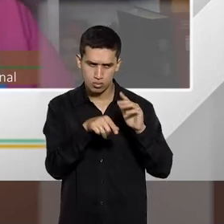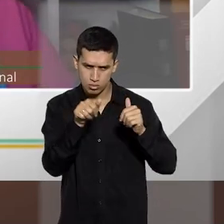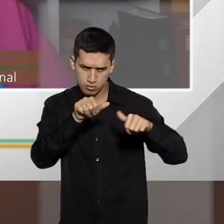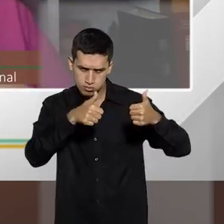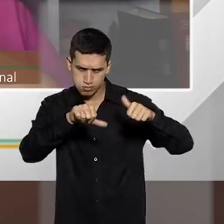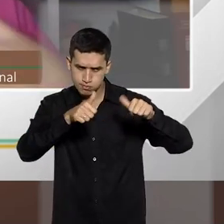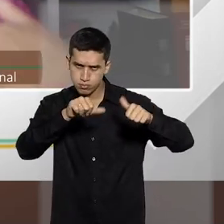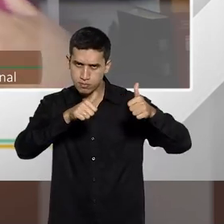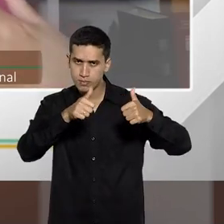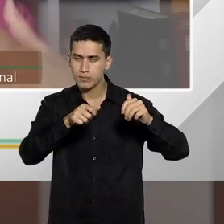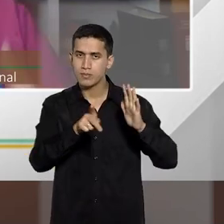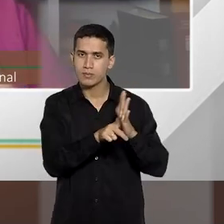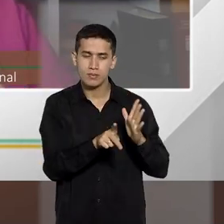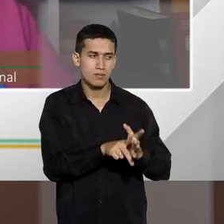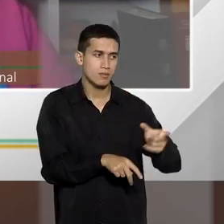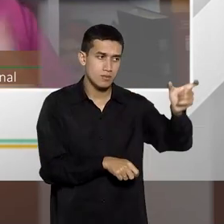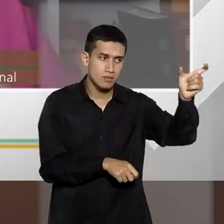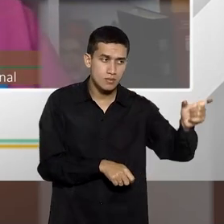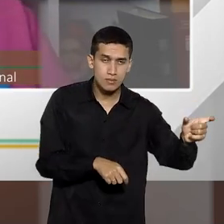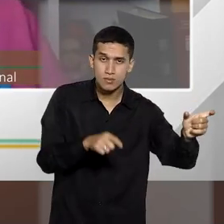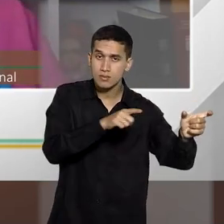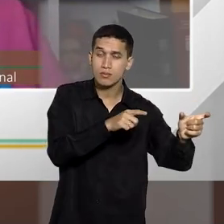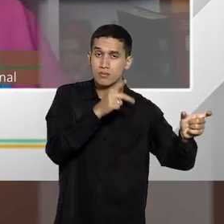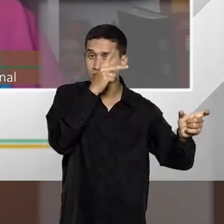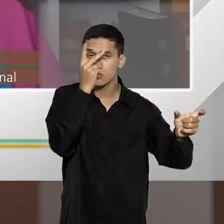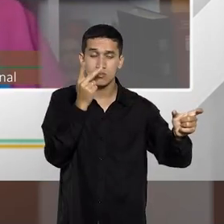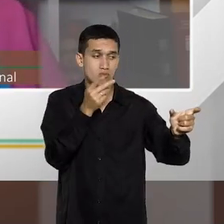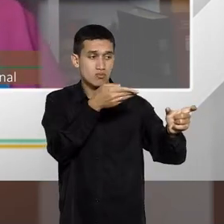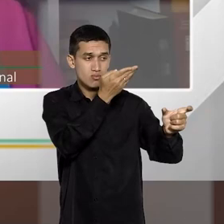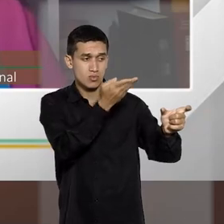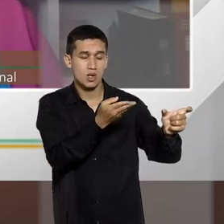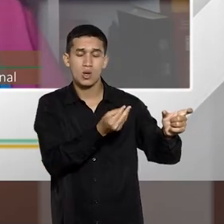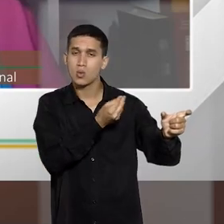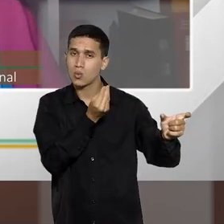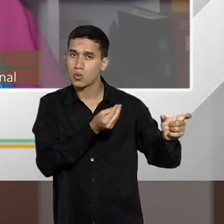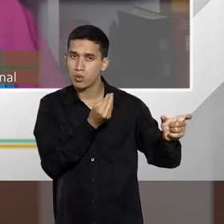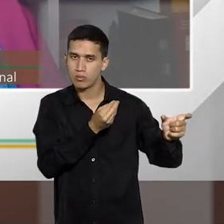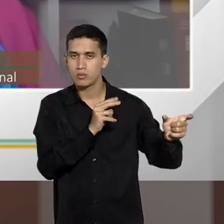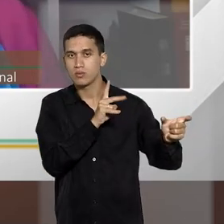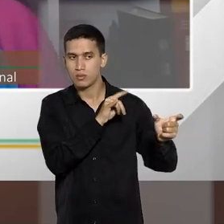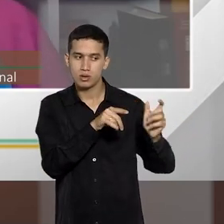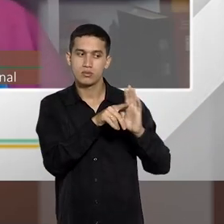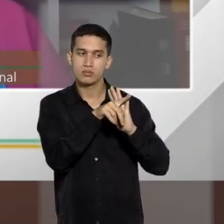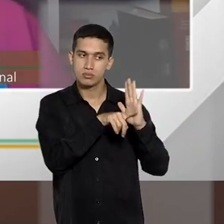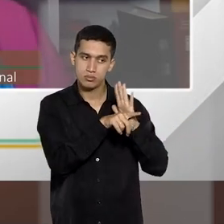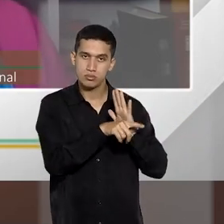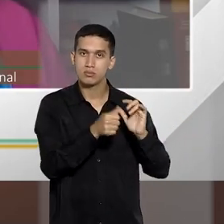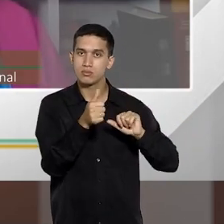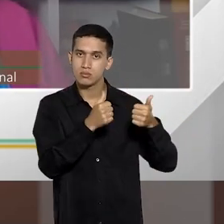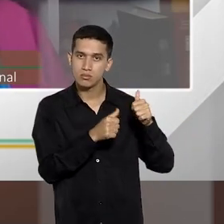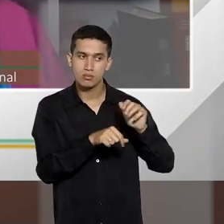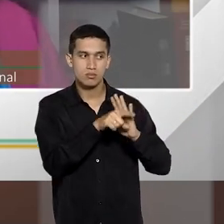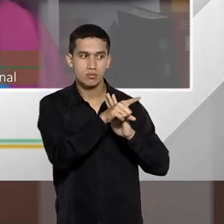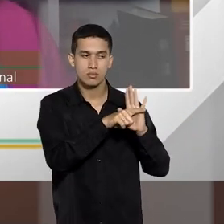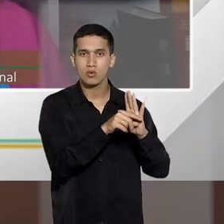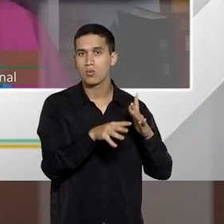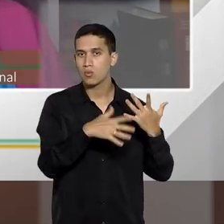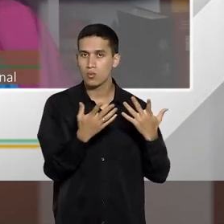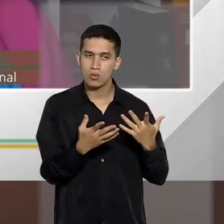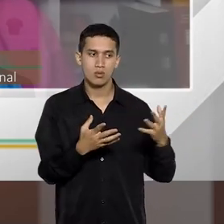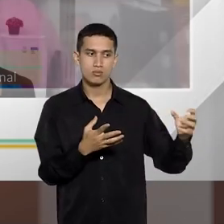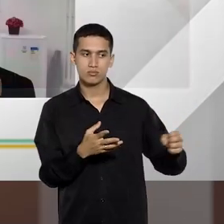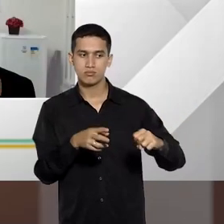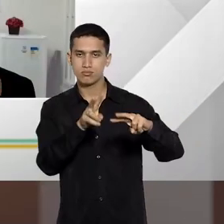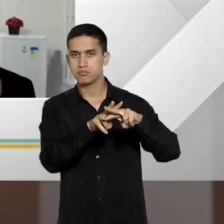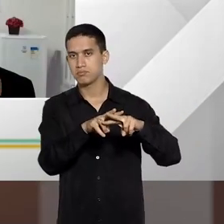personalidade do agente, etc., que vai ser computada também na hora de se oferir o quanto de pena a ser aplicado. Então, é basicamente